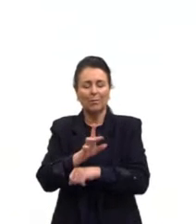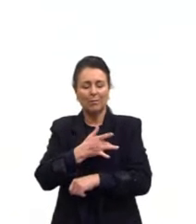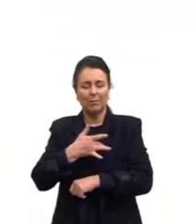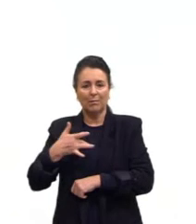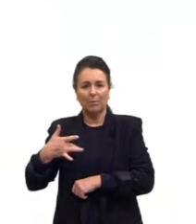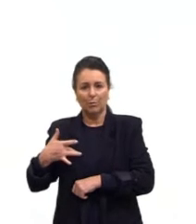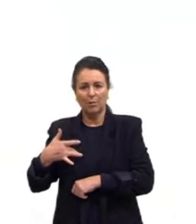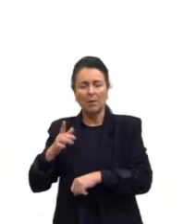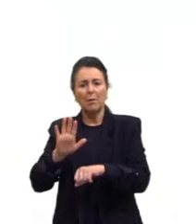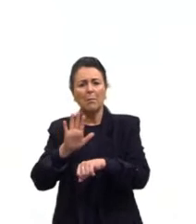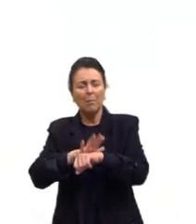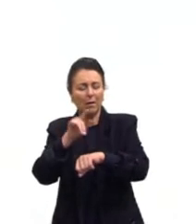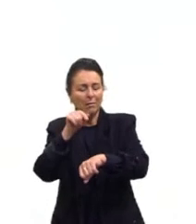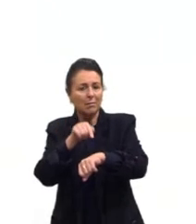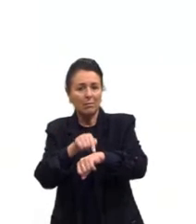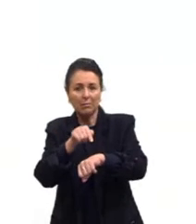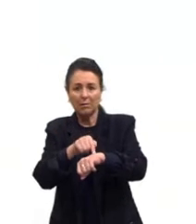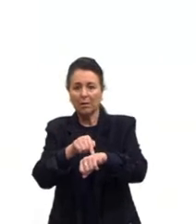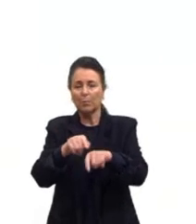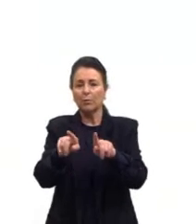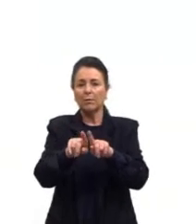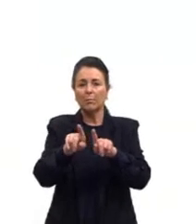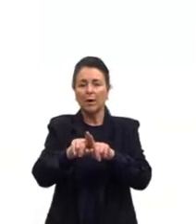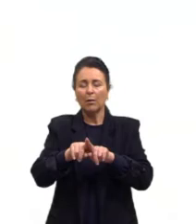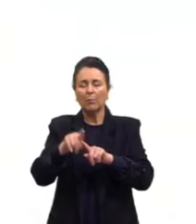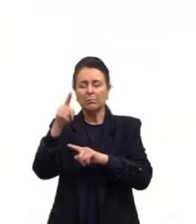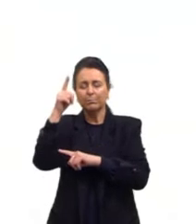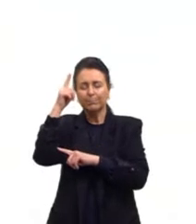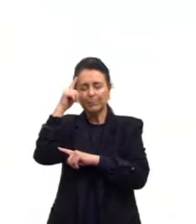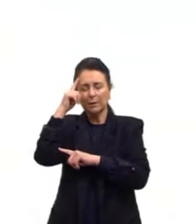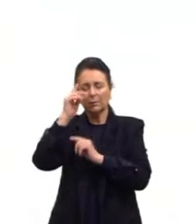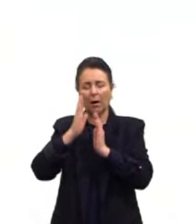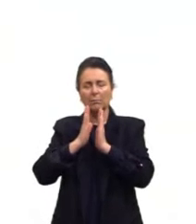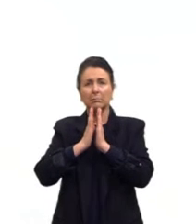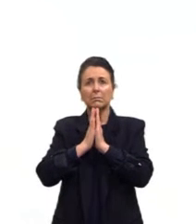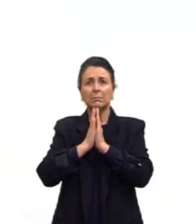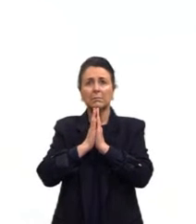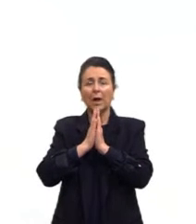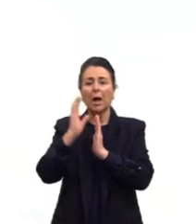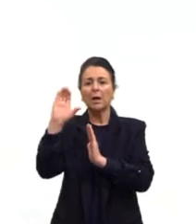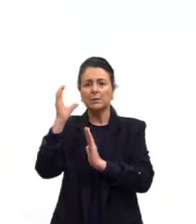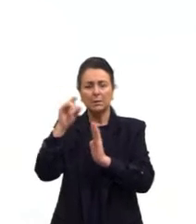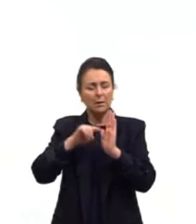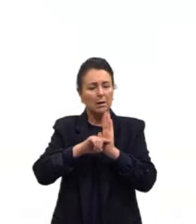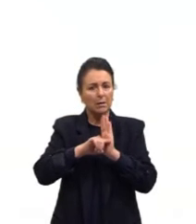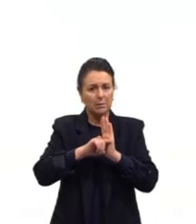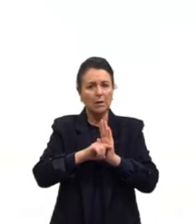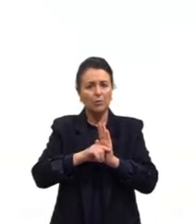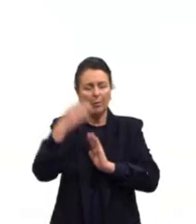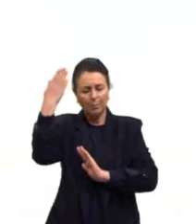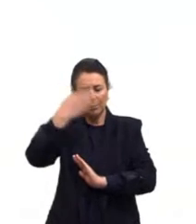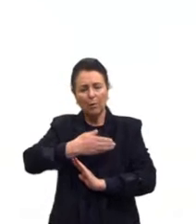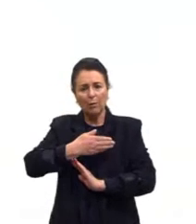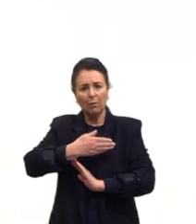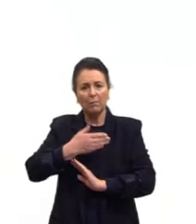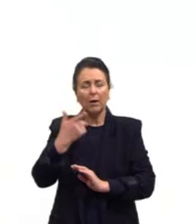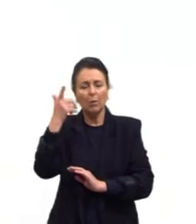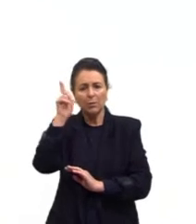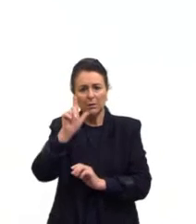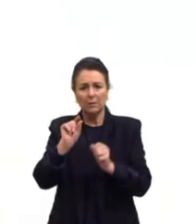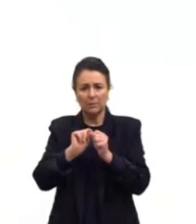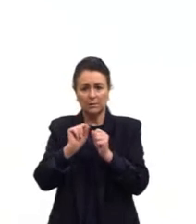a essas pessoas. Praticar a medicação, que já foi cientificamente comprovado que faz bem para a saúde em geral.